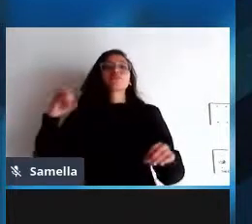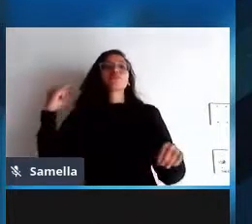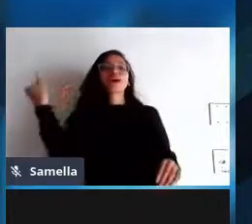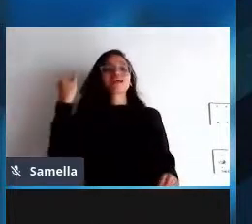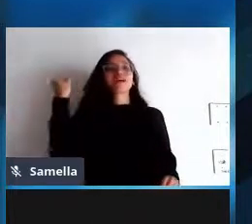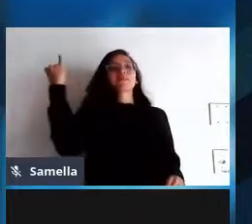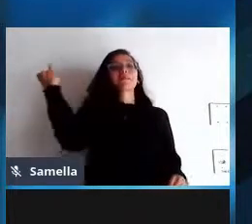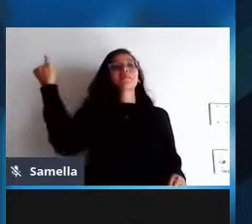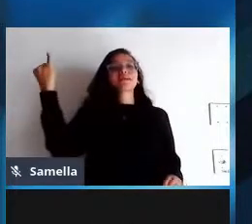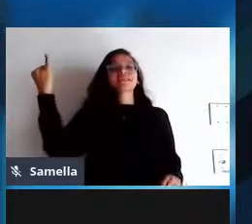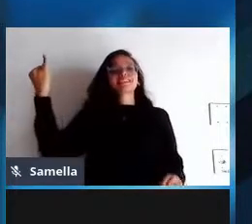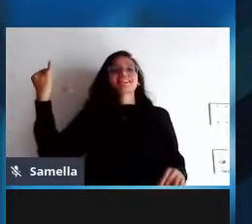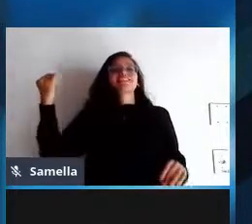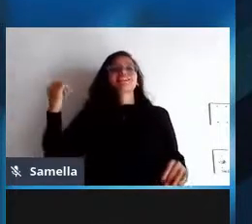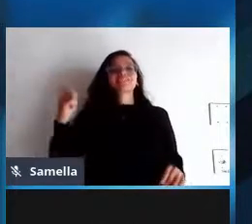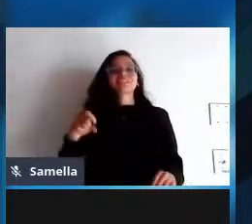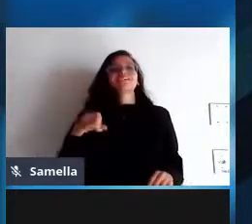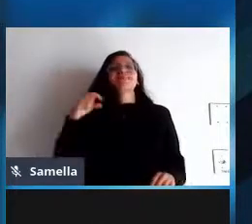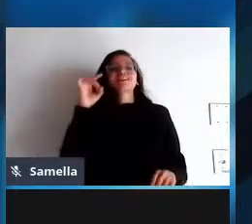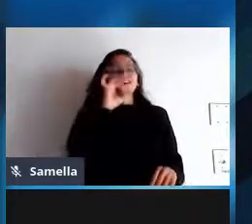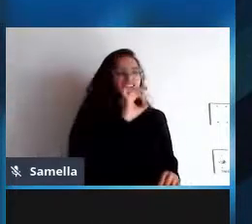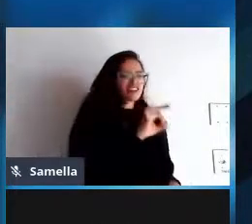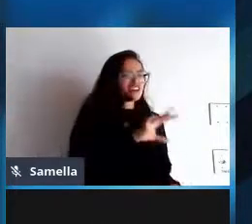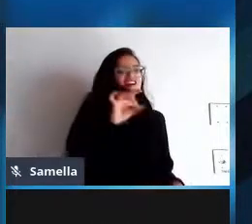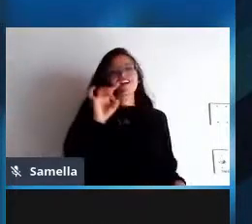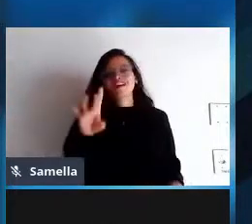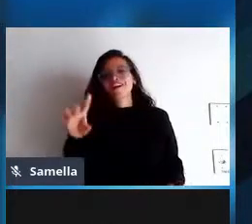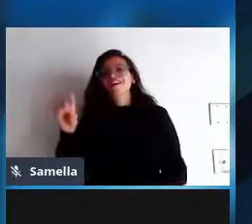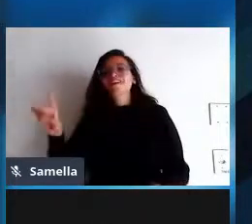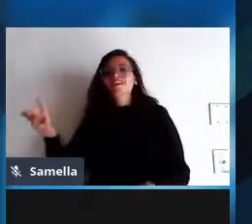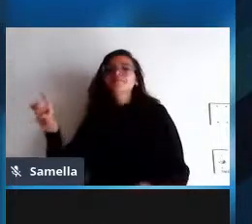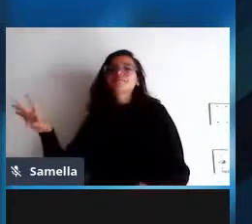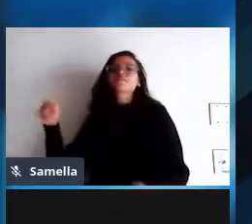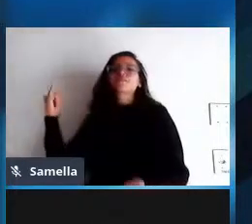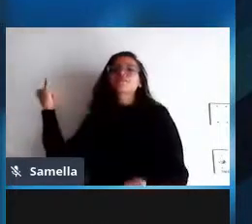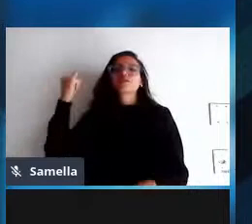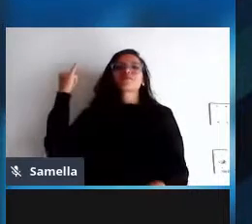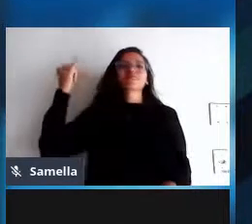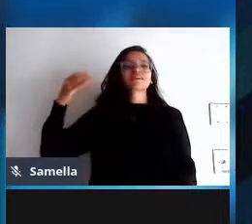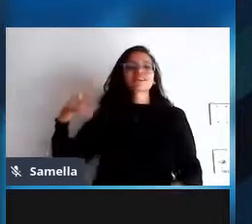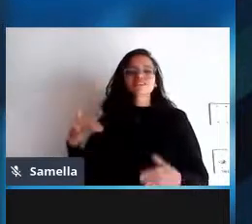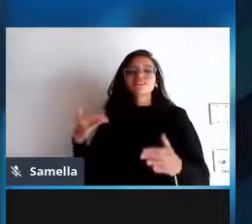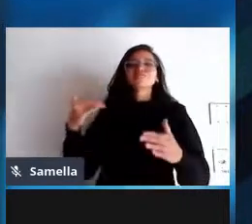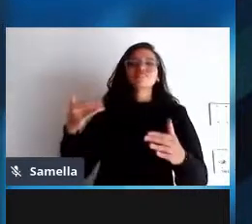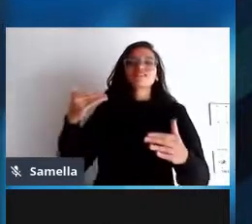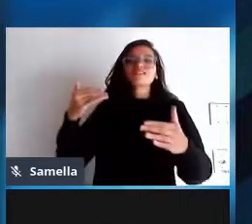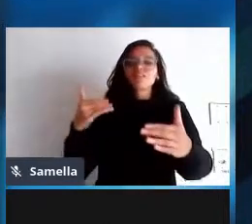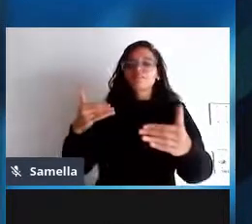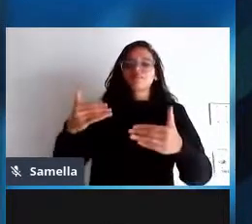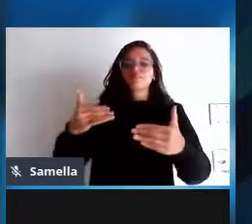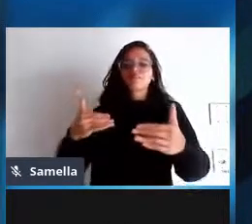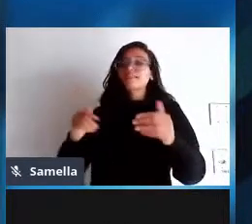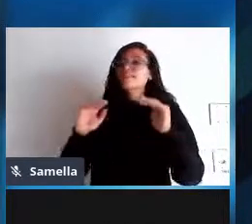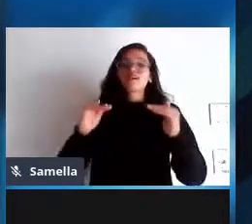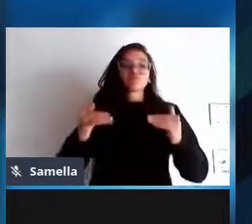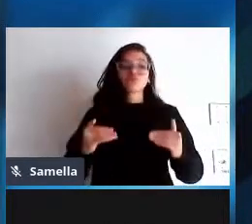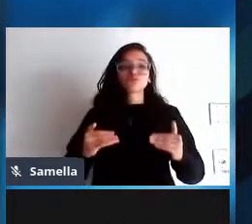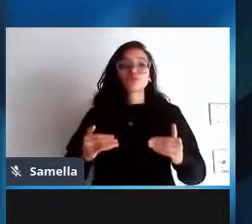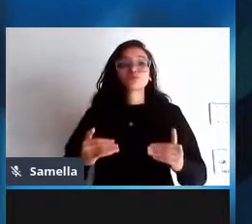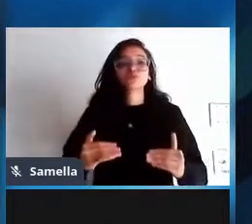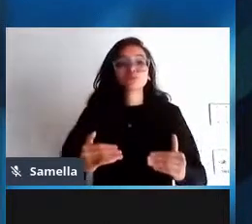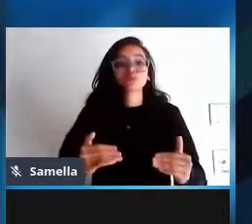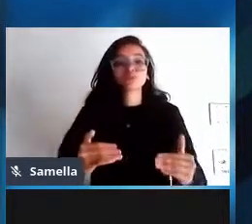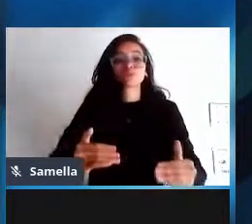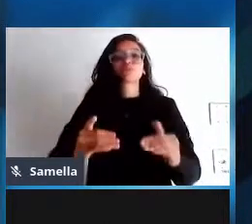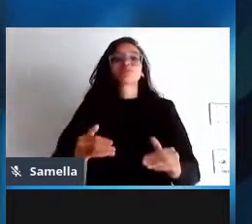considerar todo mundo ninguém fica para trás esse é o espírito de uma comunidade deixar alguém para trás